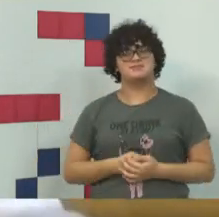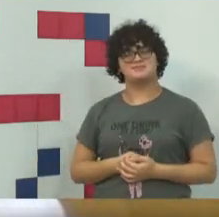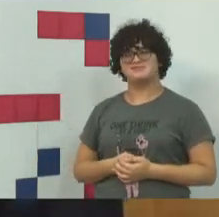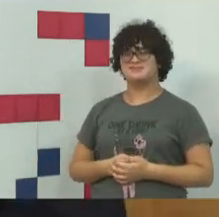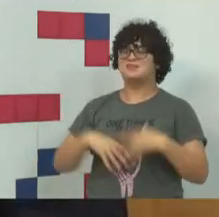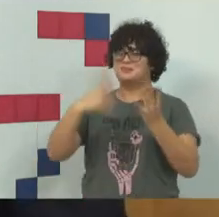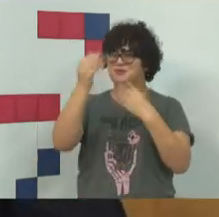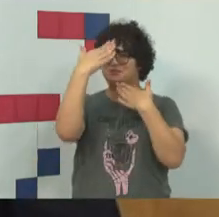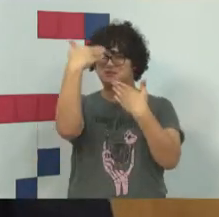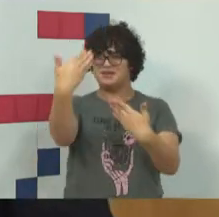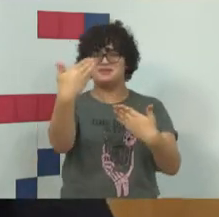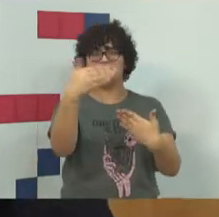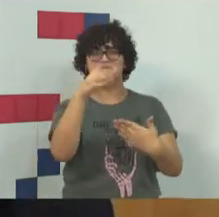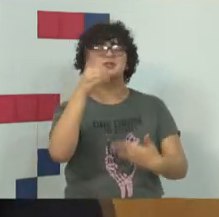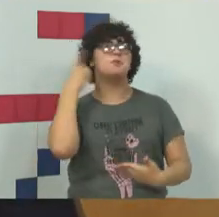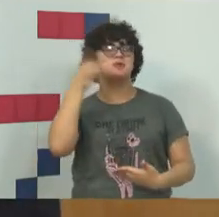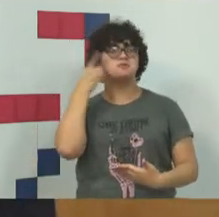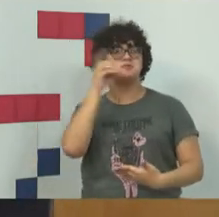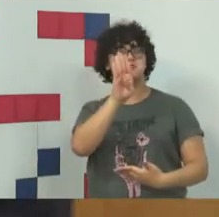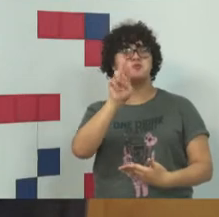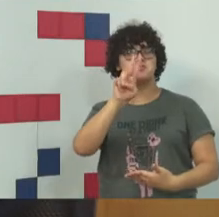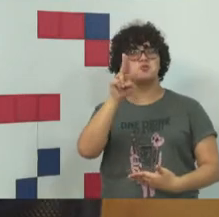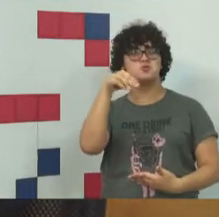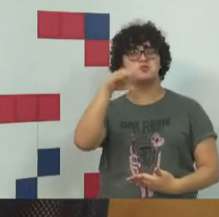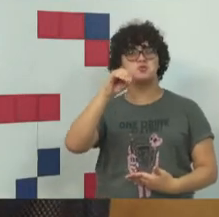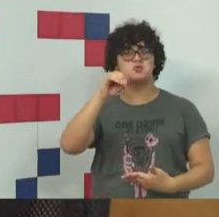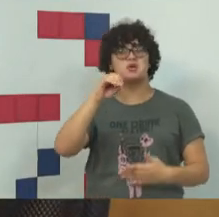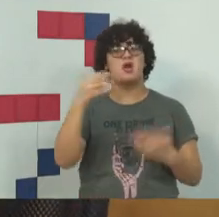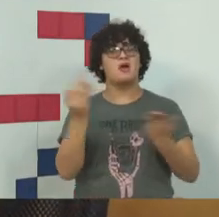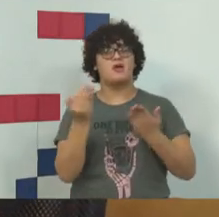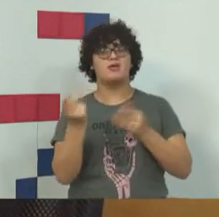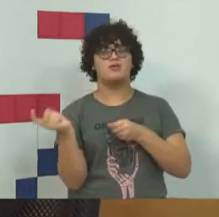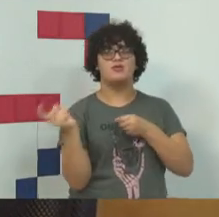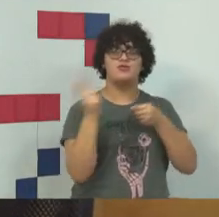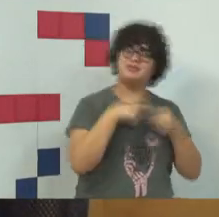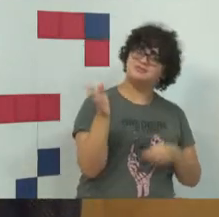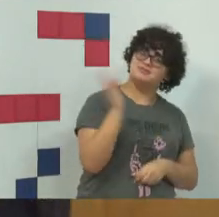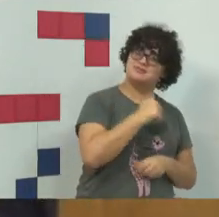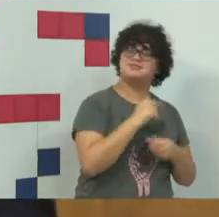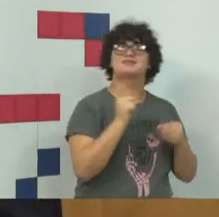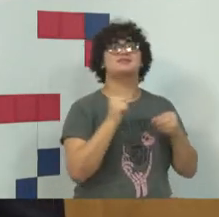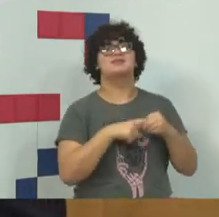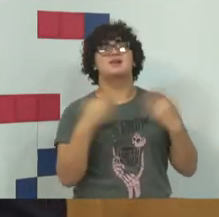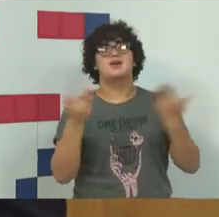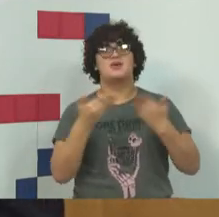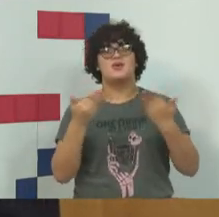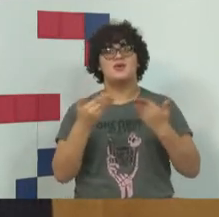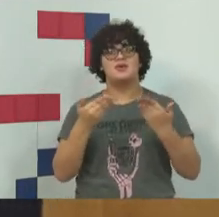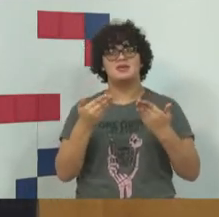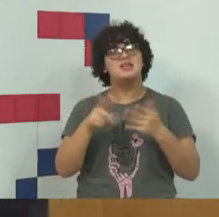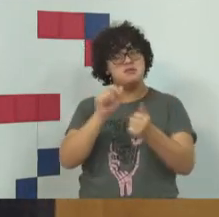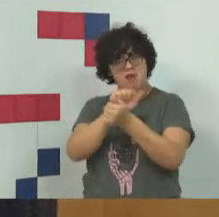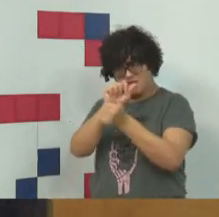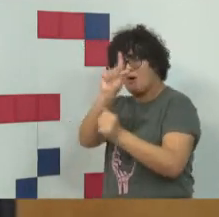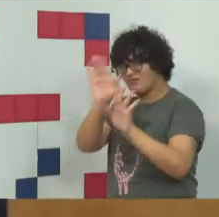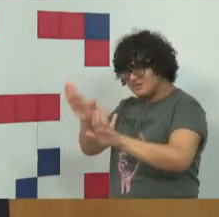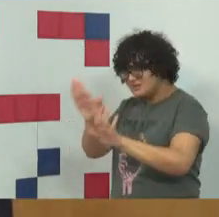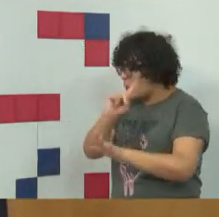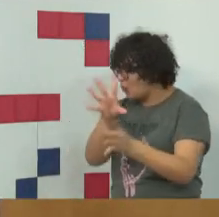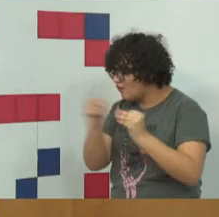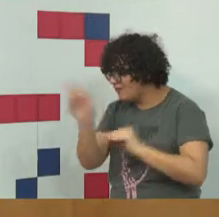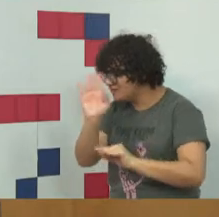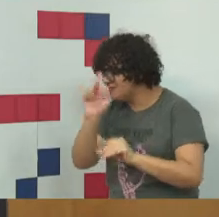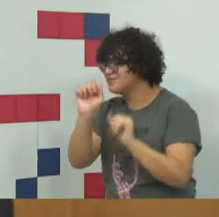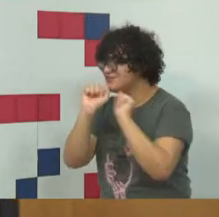Deputado, muito obrigado, já vamos voltar com o senhor aí, porque